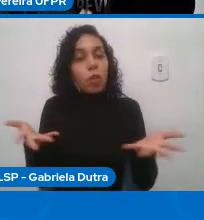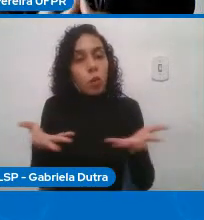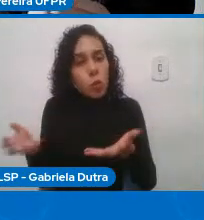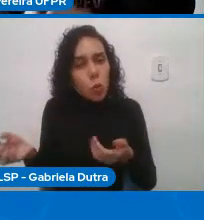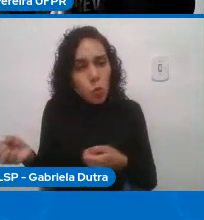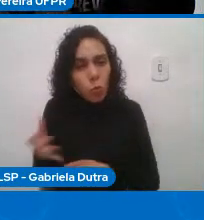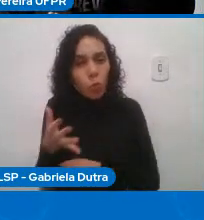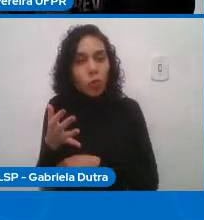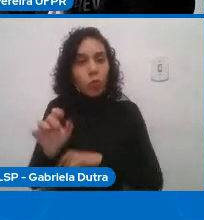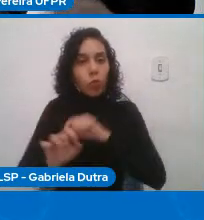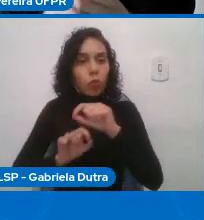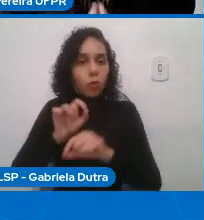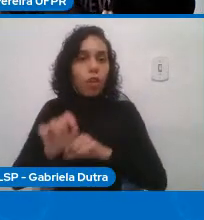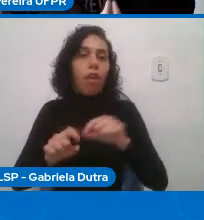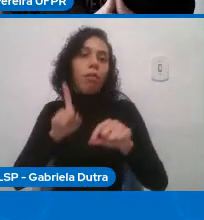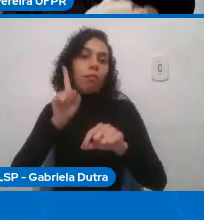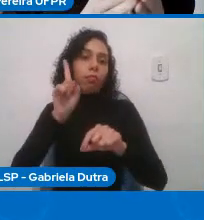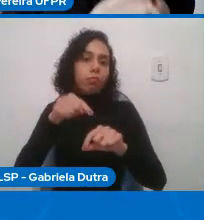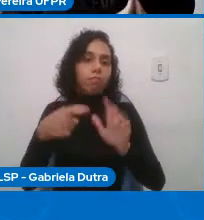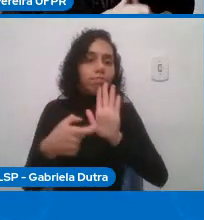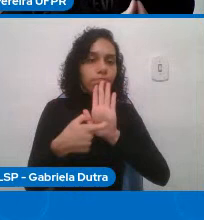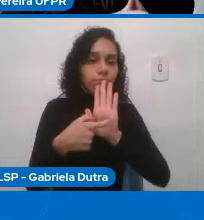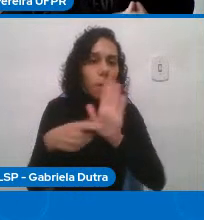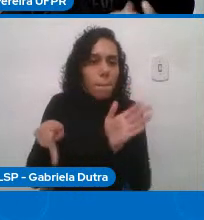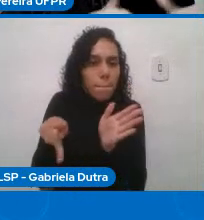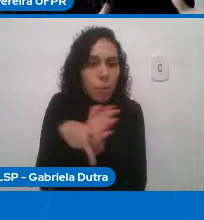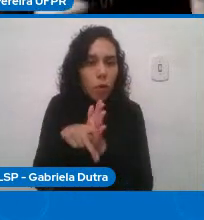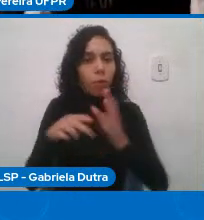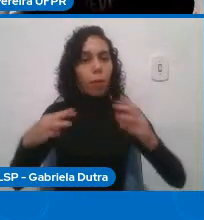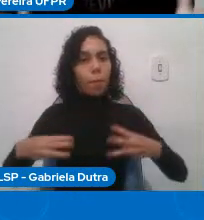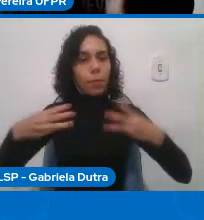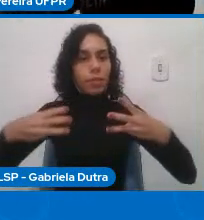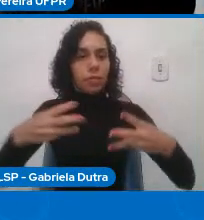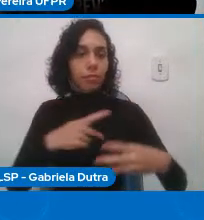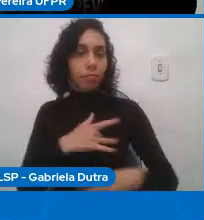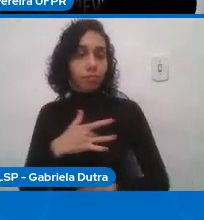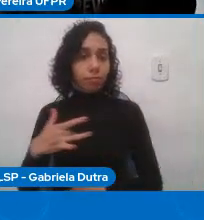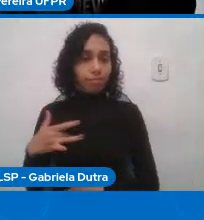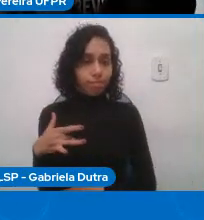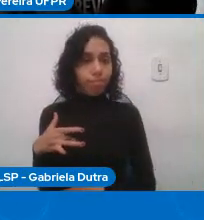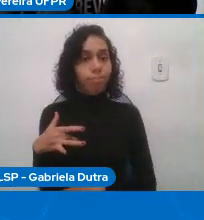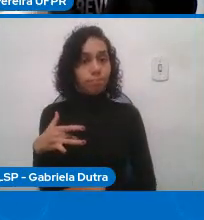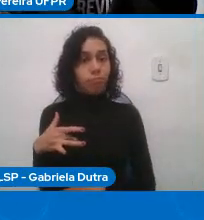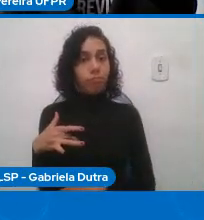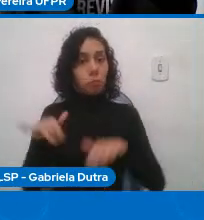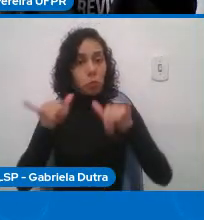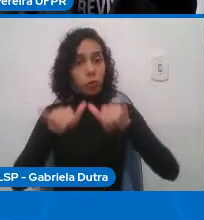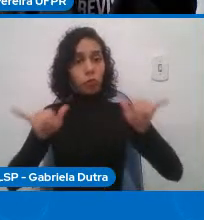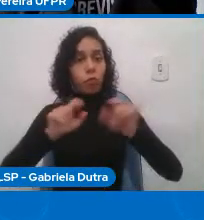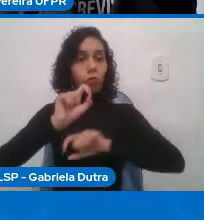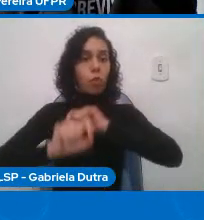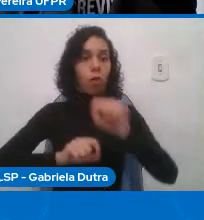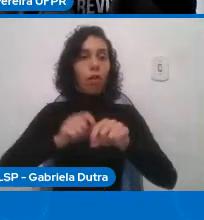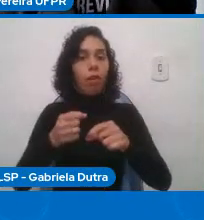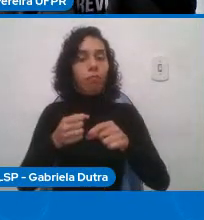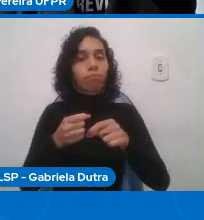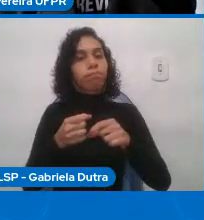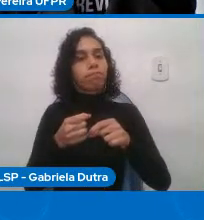Saúde que recomendava medicamentos comprovadamente ineficientes para o tratamento da COVID.